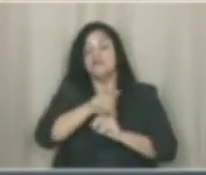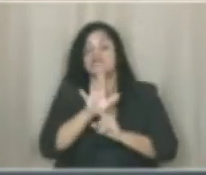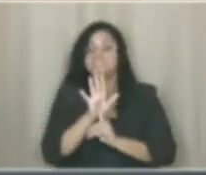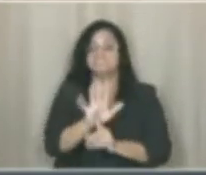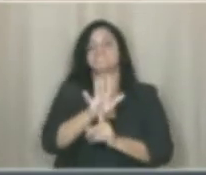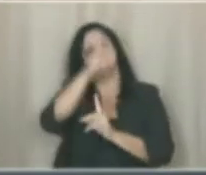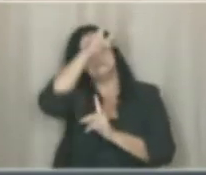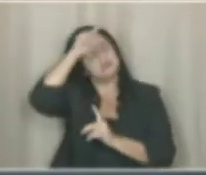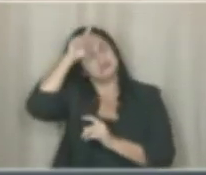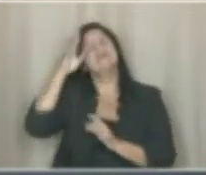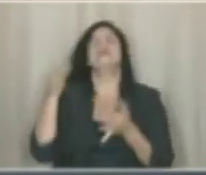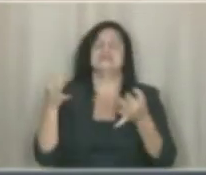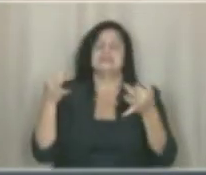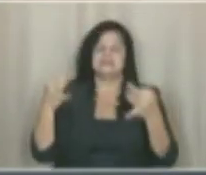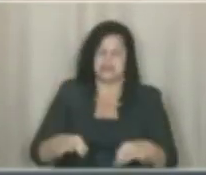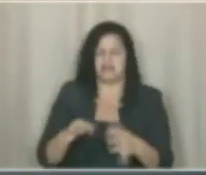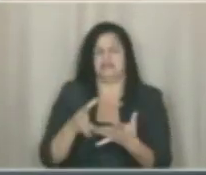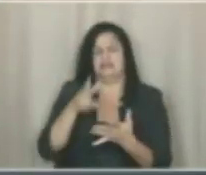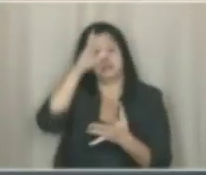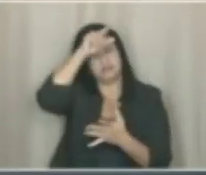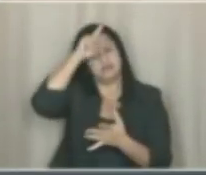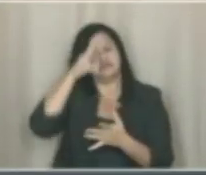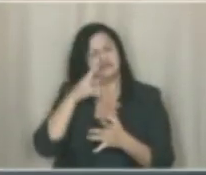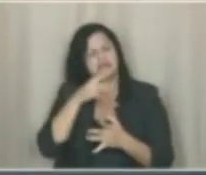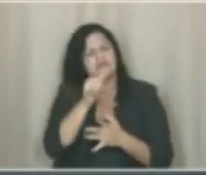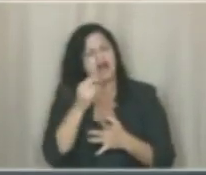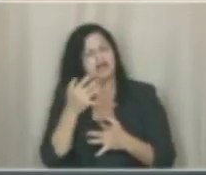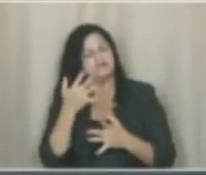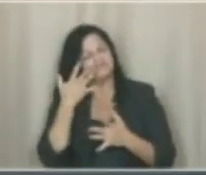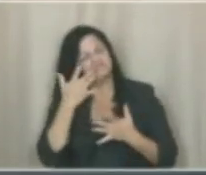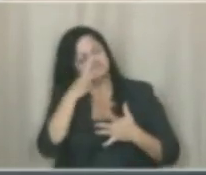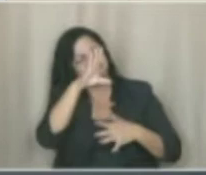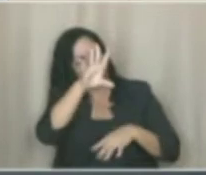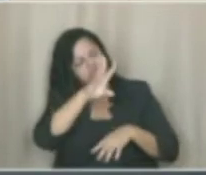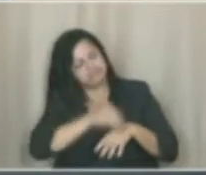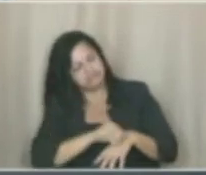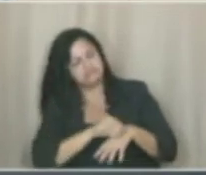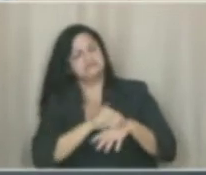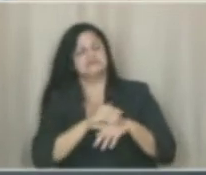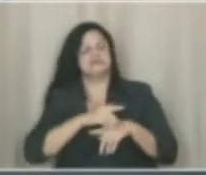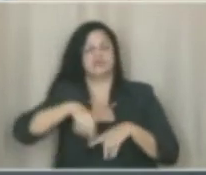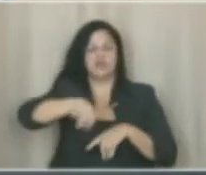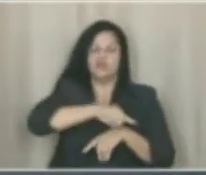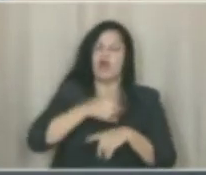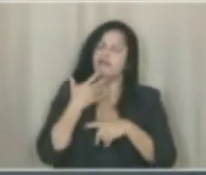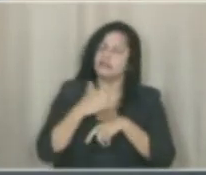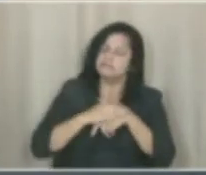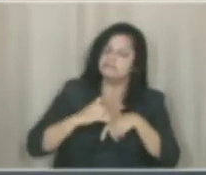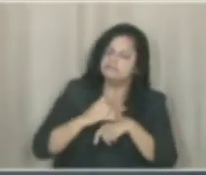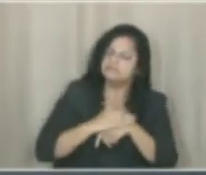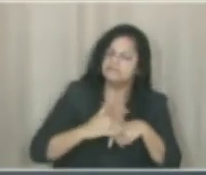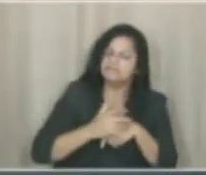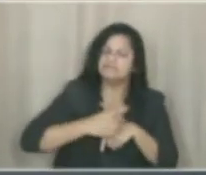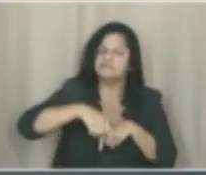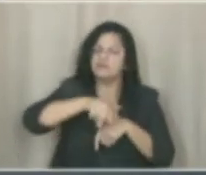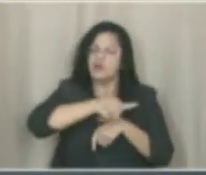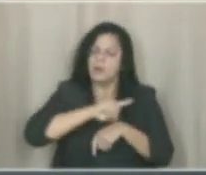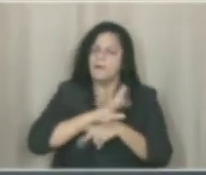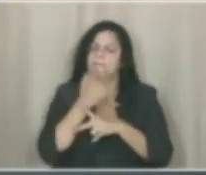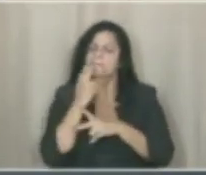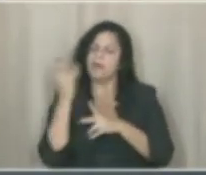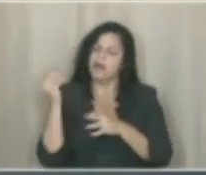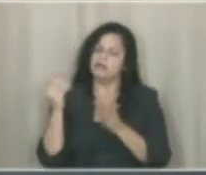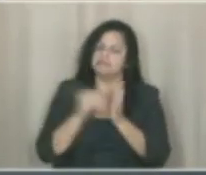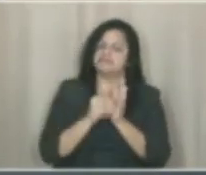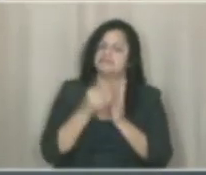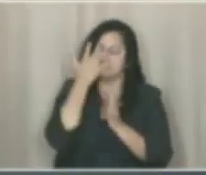Tenho certeza que a Prefeitura vai ouvir esse nosso discurso aqui e vai olhar com carinho especial para nomeação de